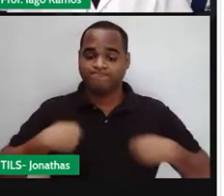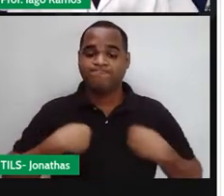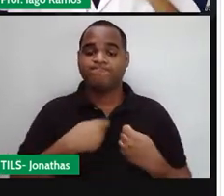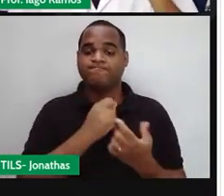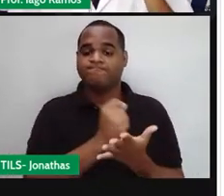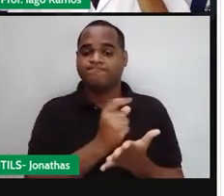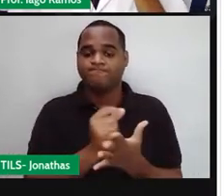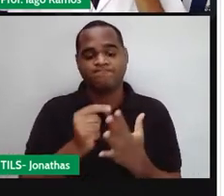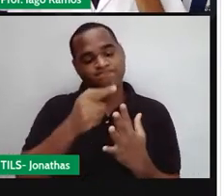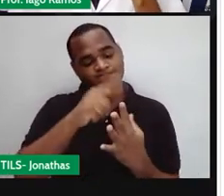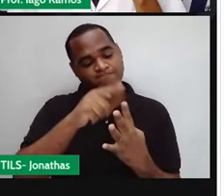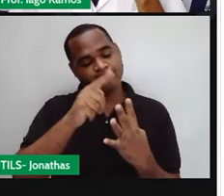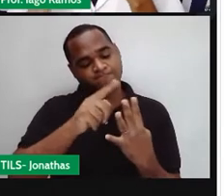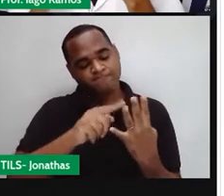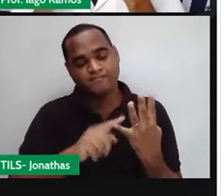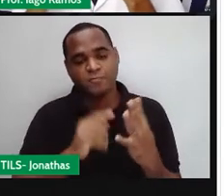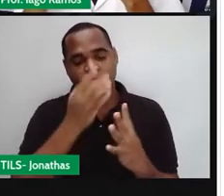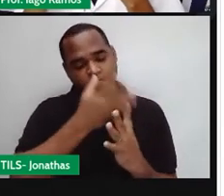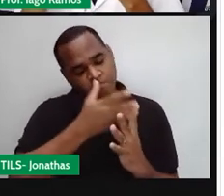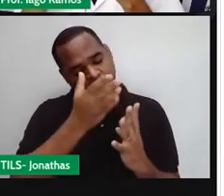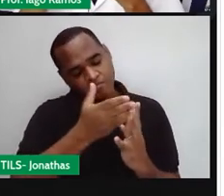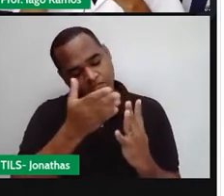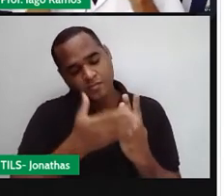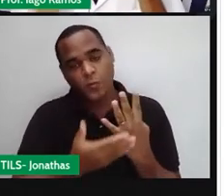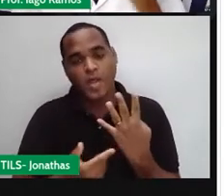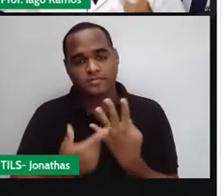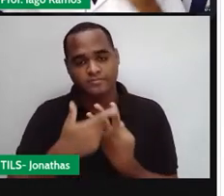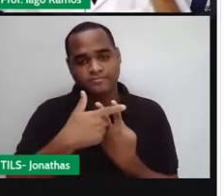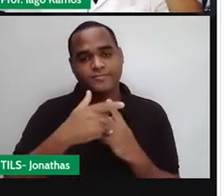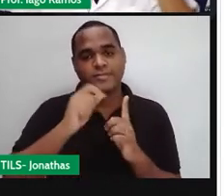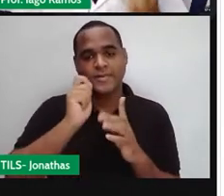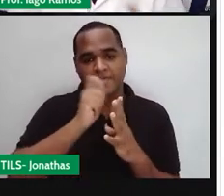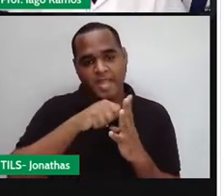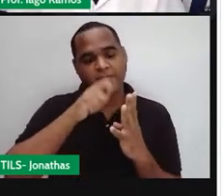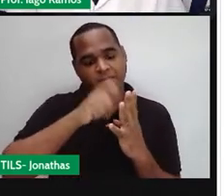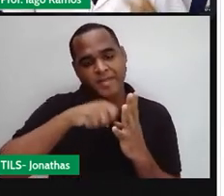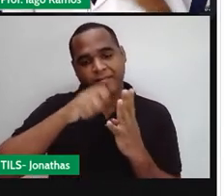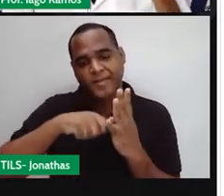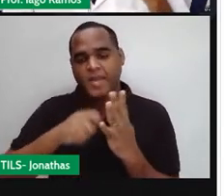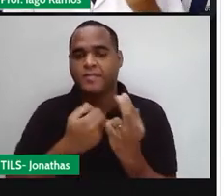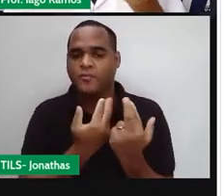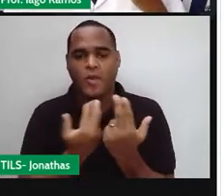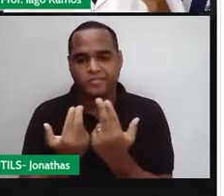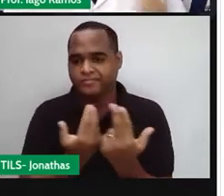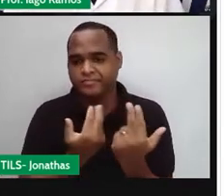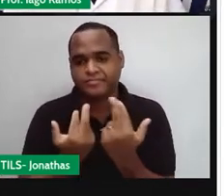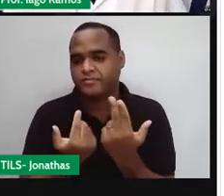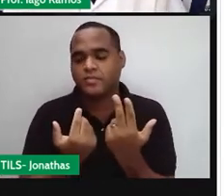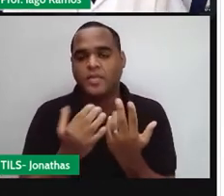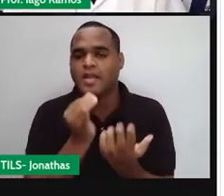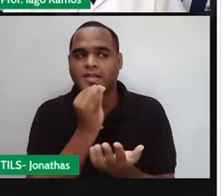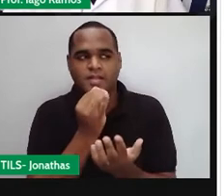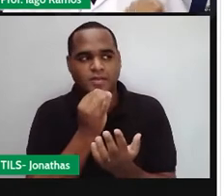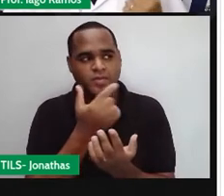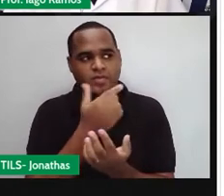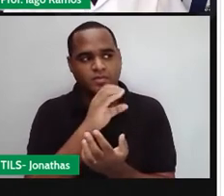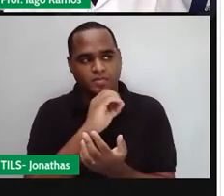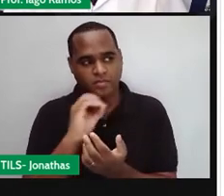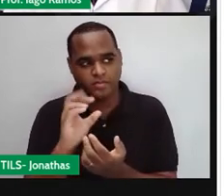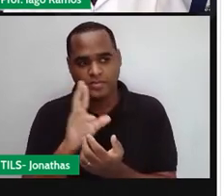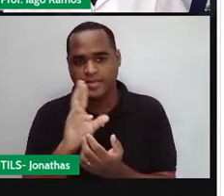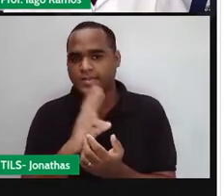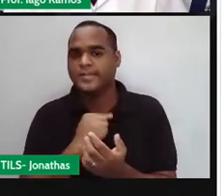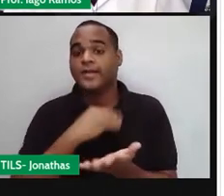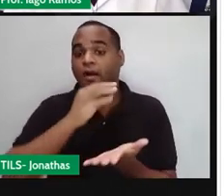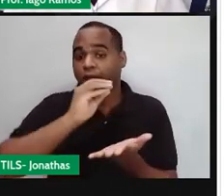pagar em quatro vezes, quatro parcelas mensais e iguais. Ou seja, eu pego esses R$200,00, que eu estou